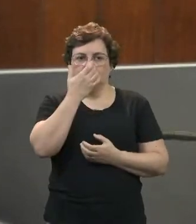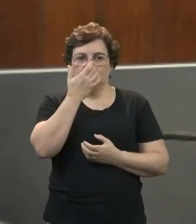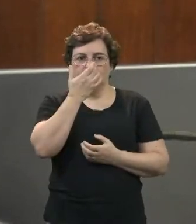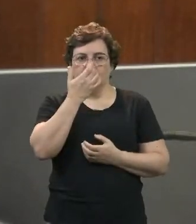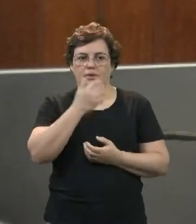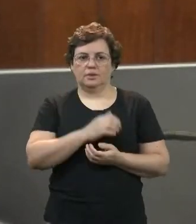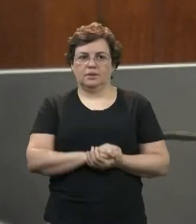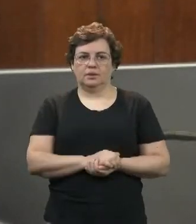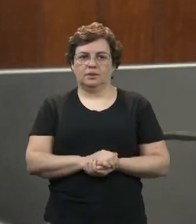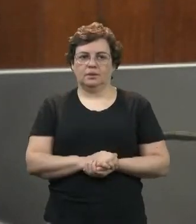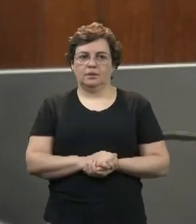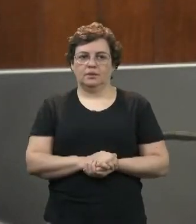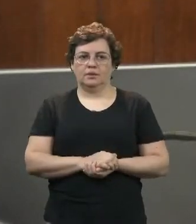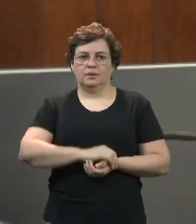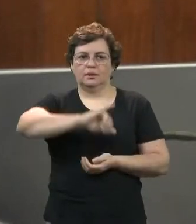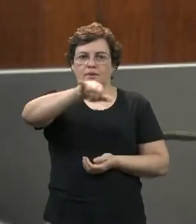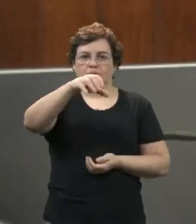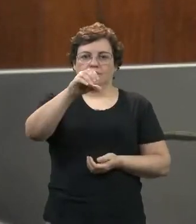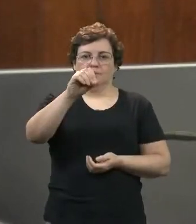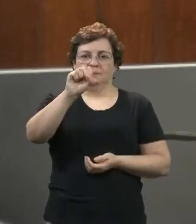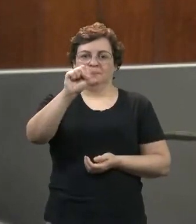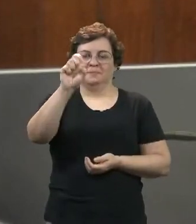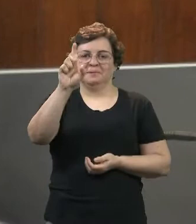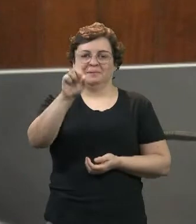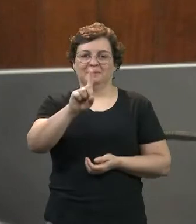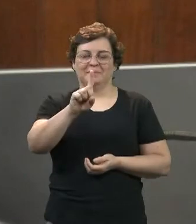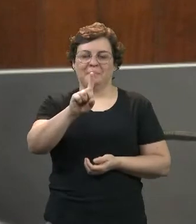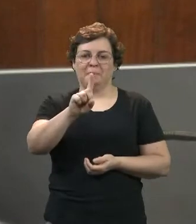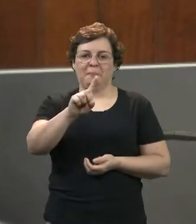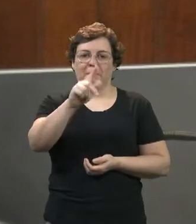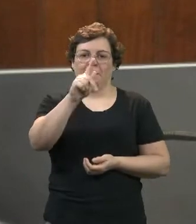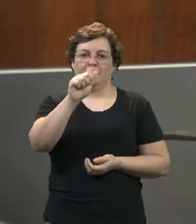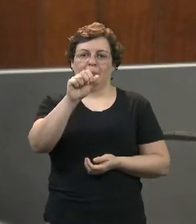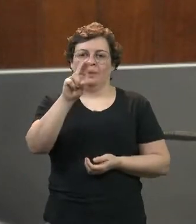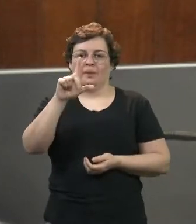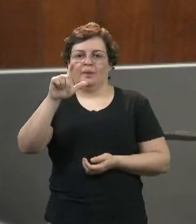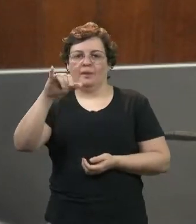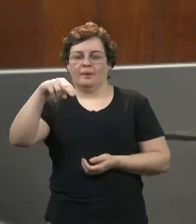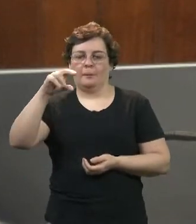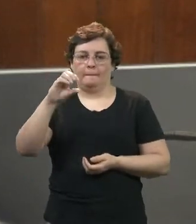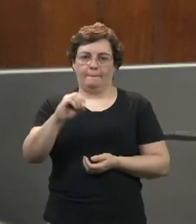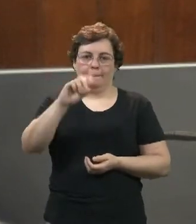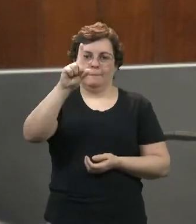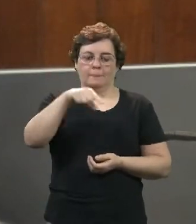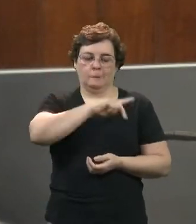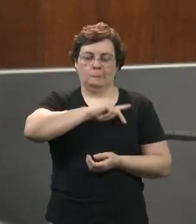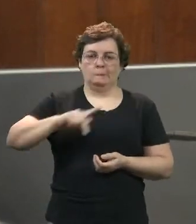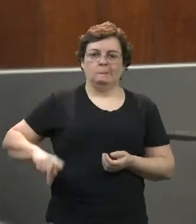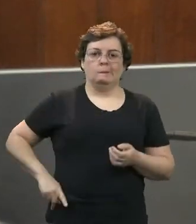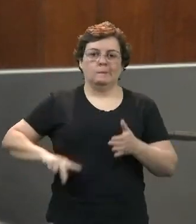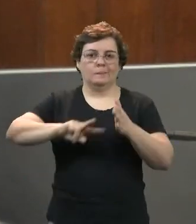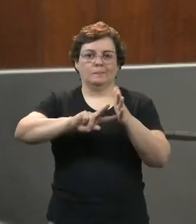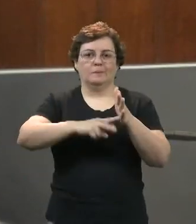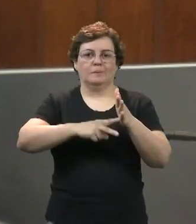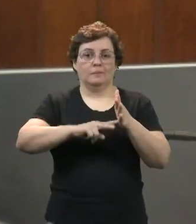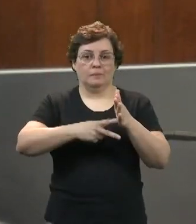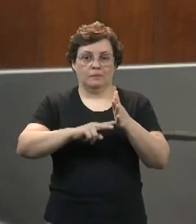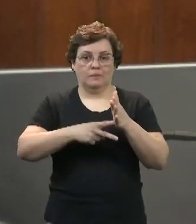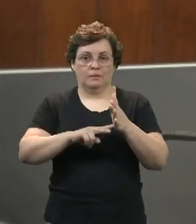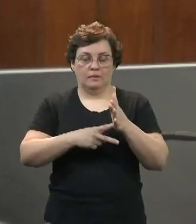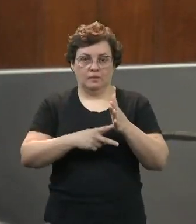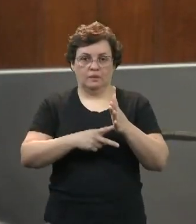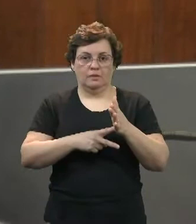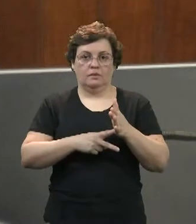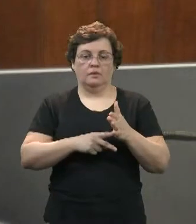o Sr. José Paulino, presidente do Sindicato dos Servidores Públicos Municipais da nossa